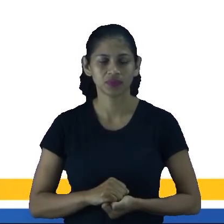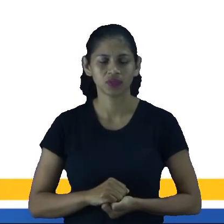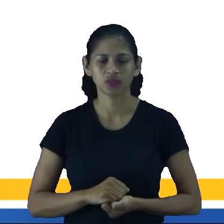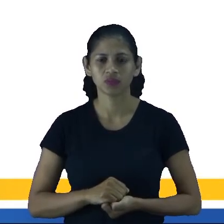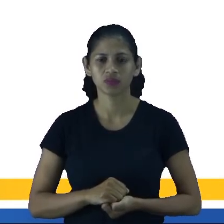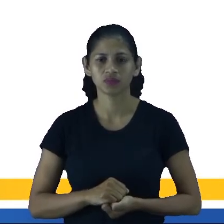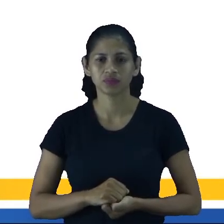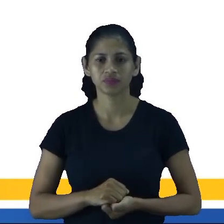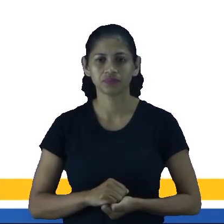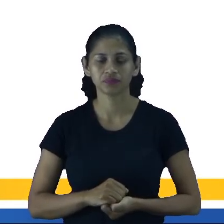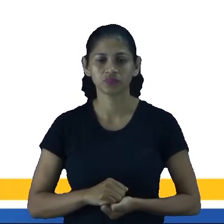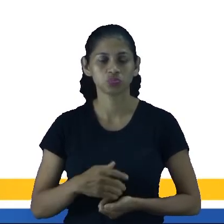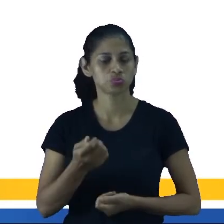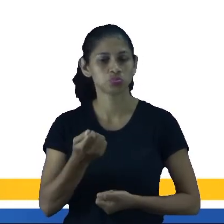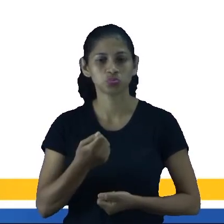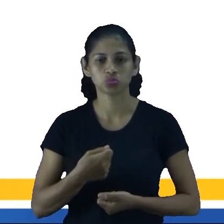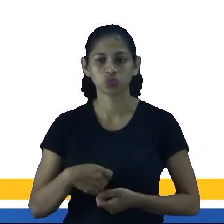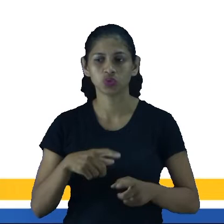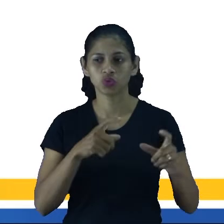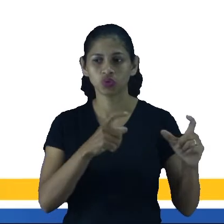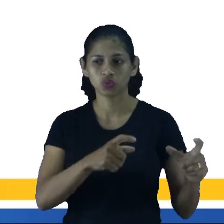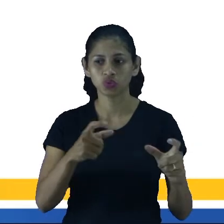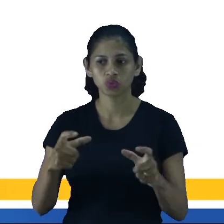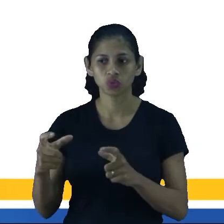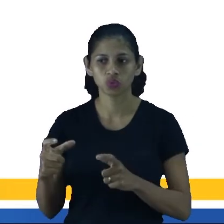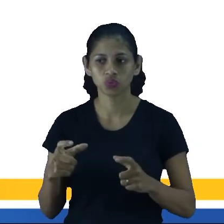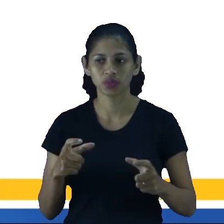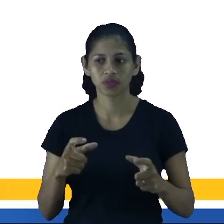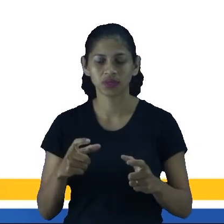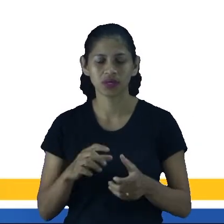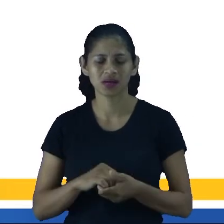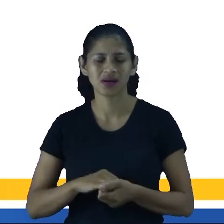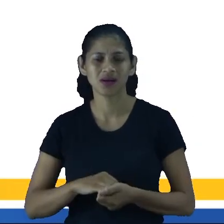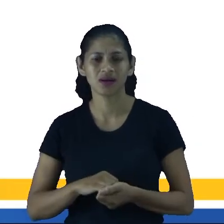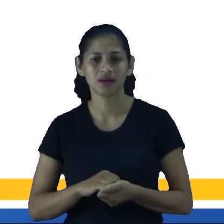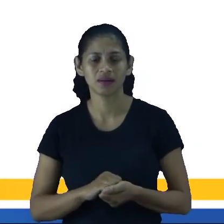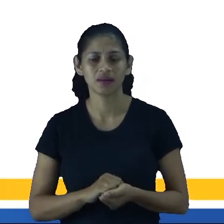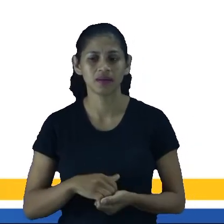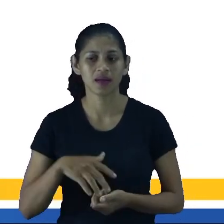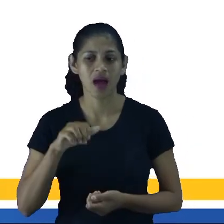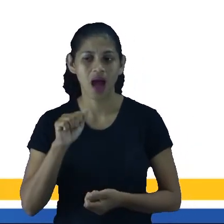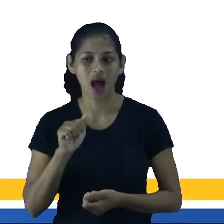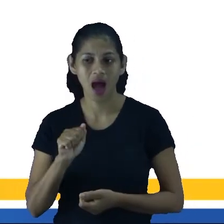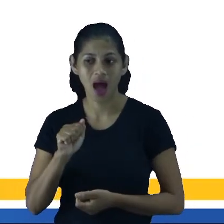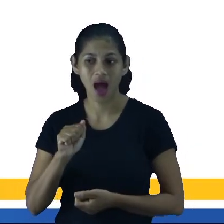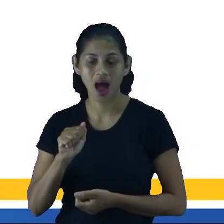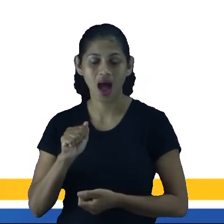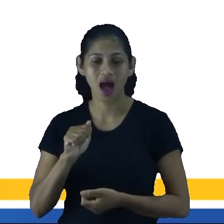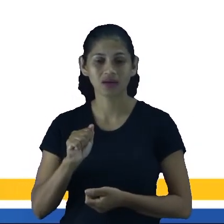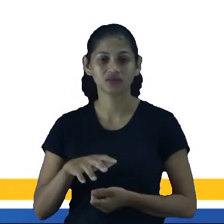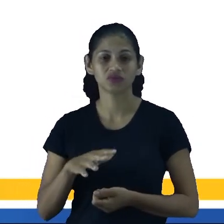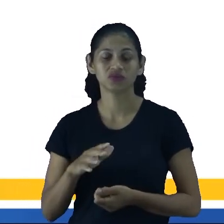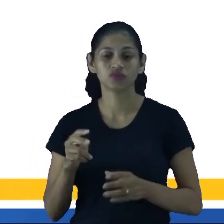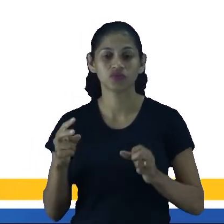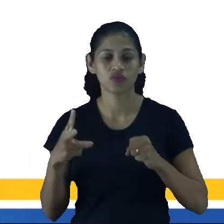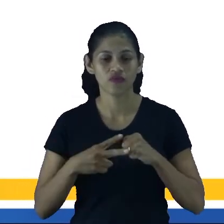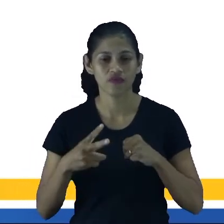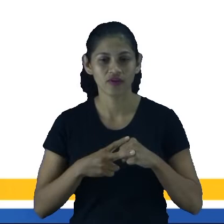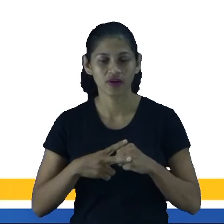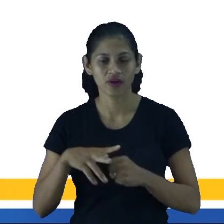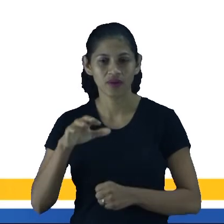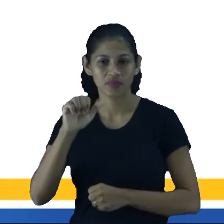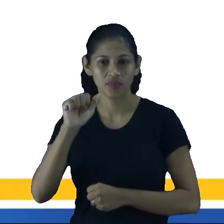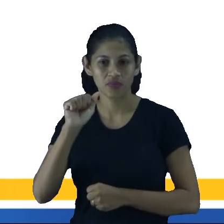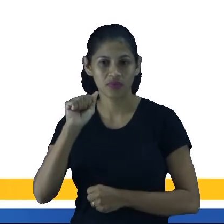há lugar a tanta queira, mas esse há não é uma preposição, né? É o verbo haver no sentido de existir. Então,